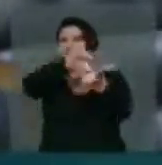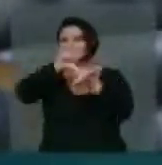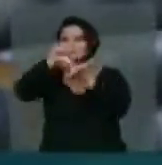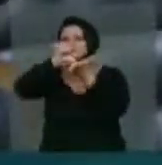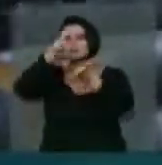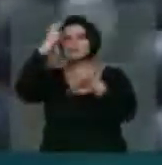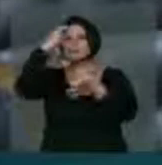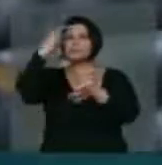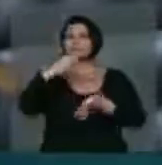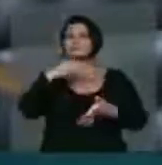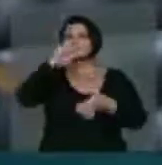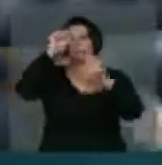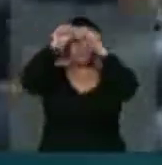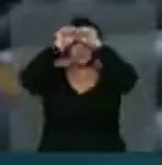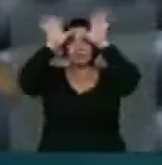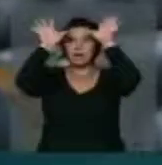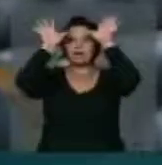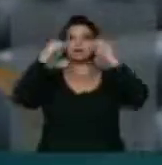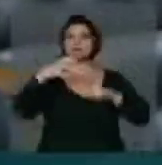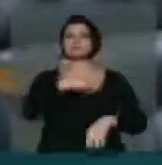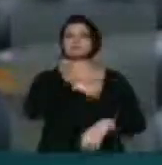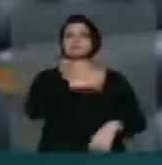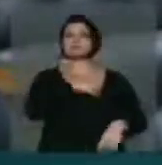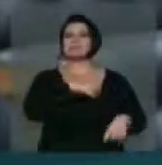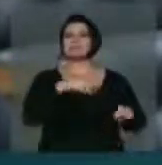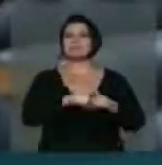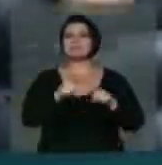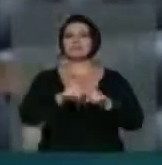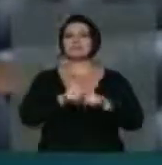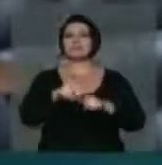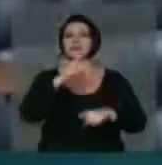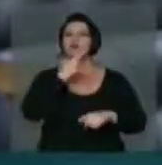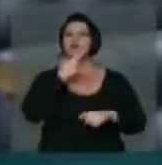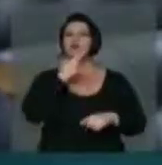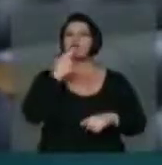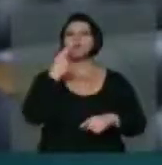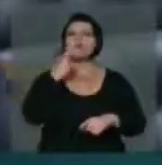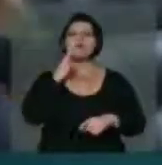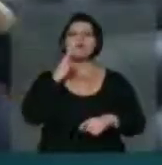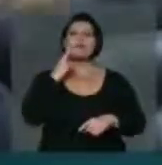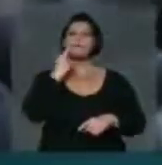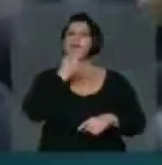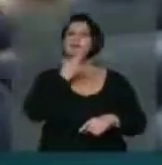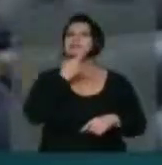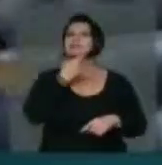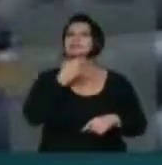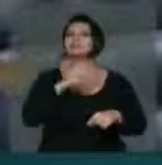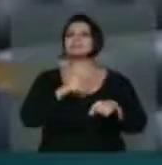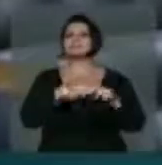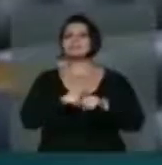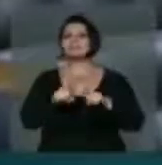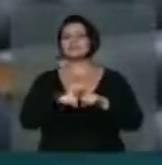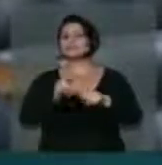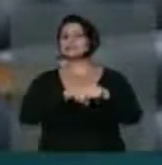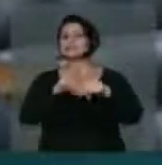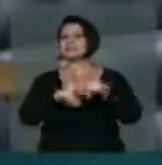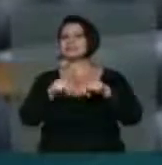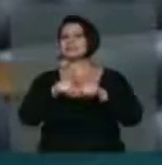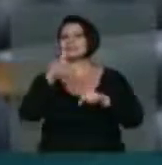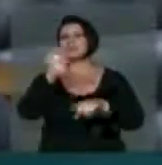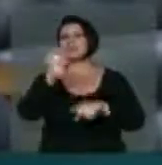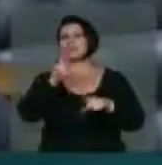no Acre, a Bahia, de Rondônia, de Roraima, ao Rio Grande do Sul, Norte a Sul, Leste a Oeste,